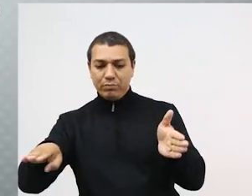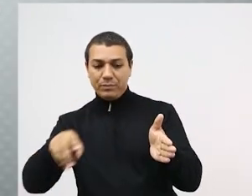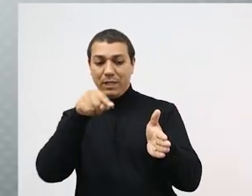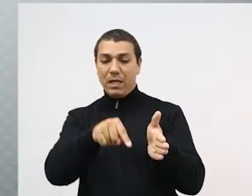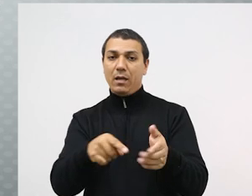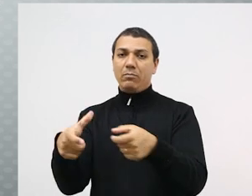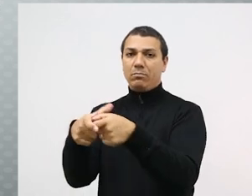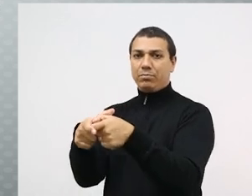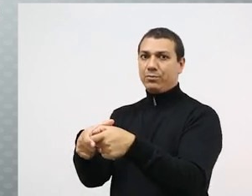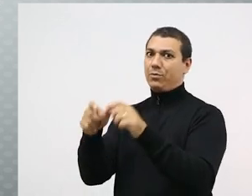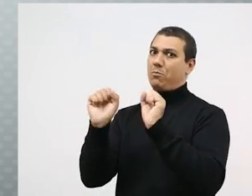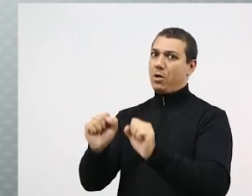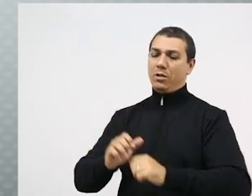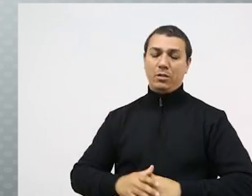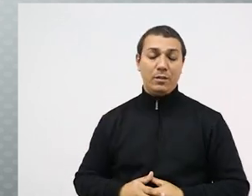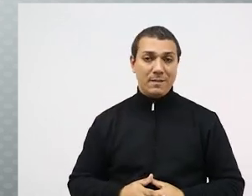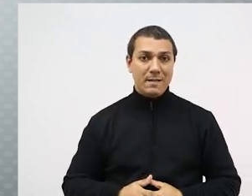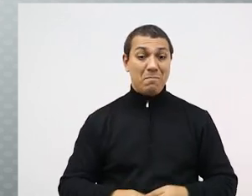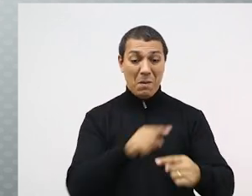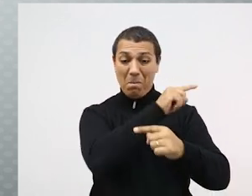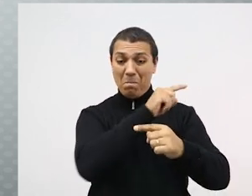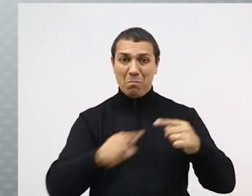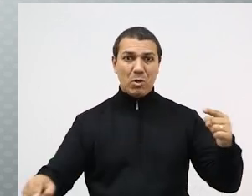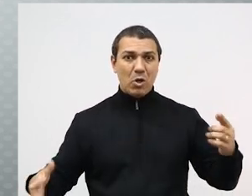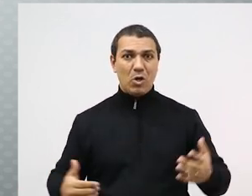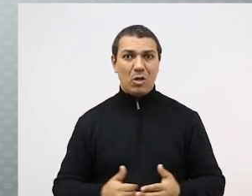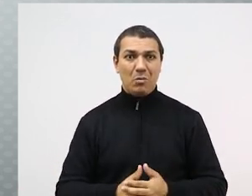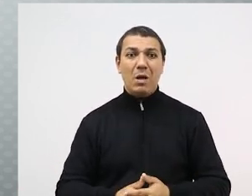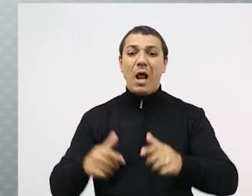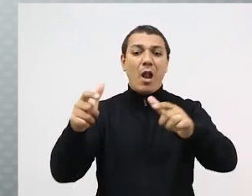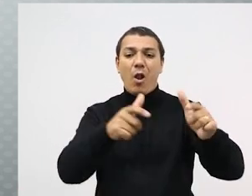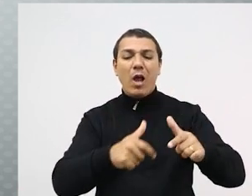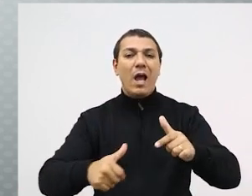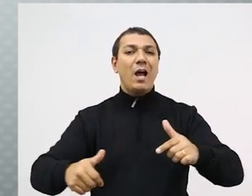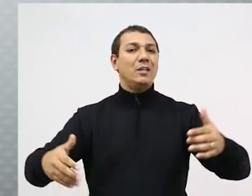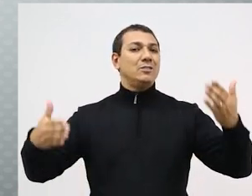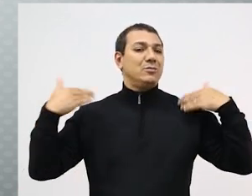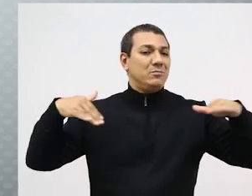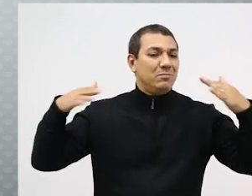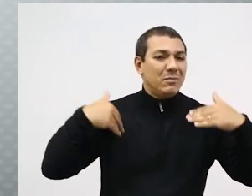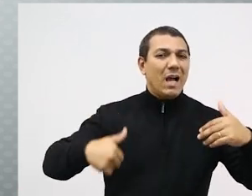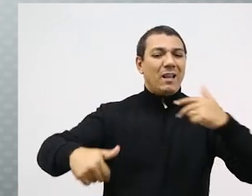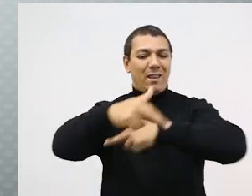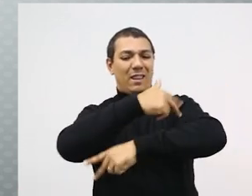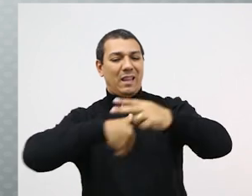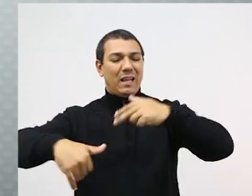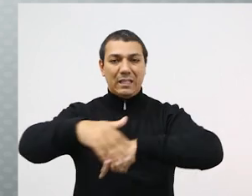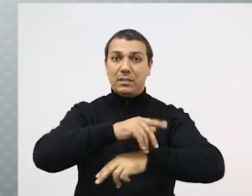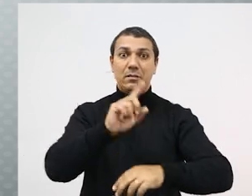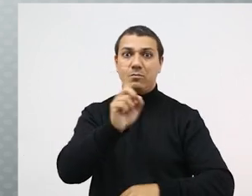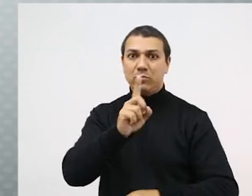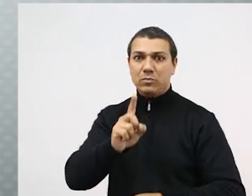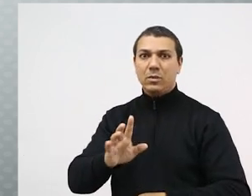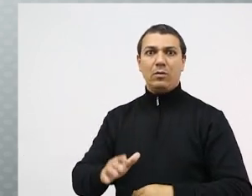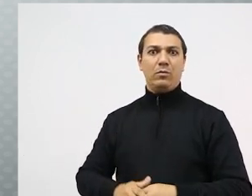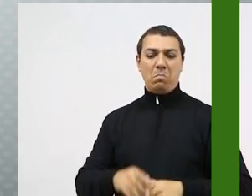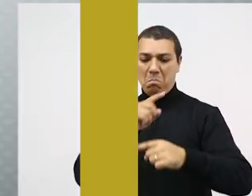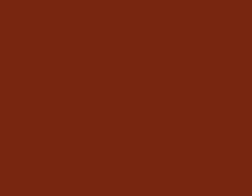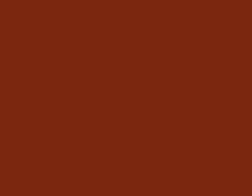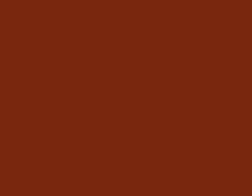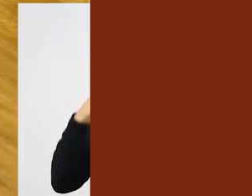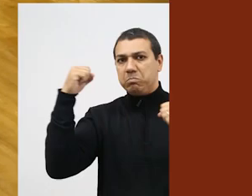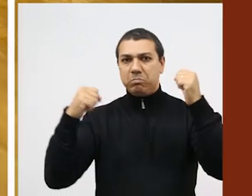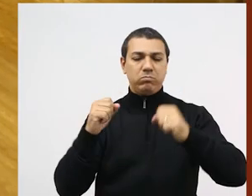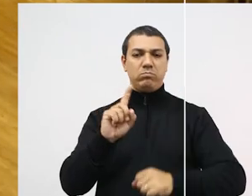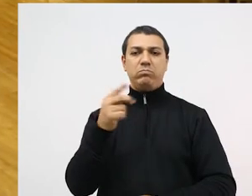estacionamento serão oferecidas. Está proibida a abertura de lounges, áreas de recreação, cinemas, teatros, bares e pubs.